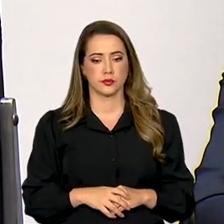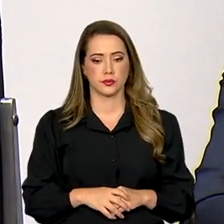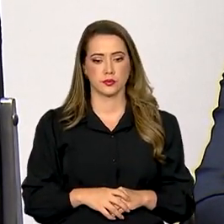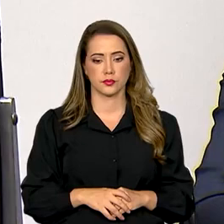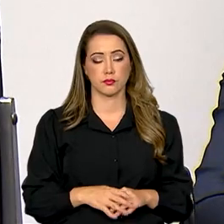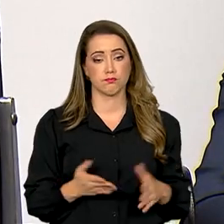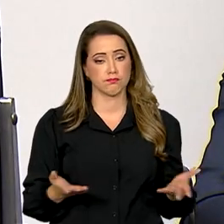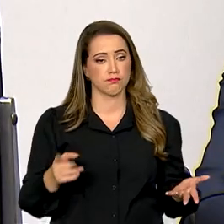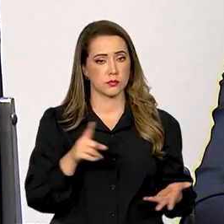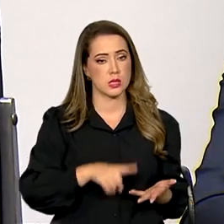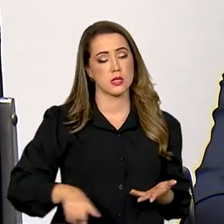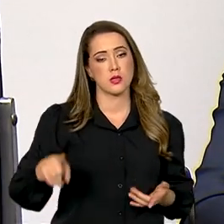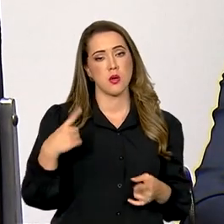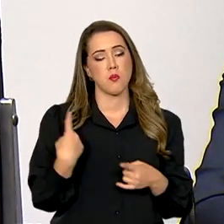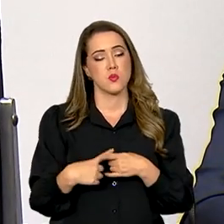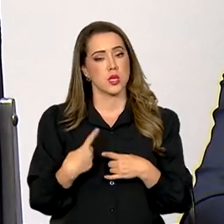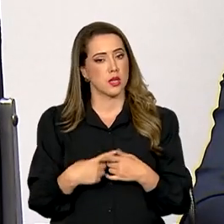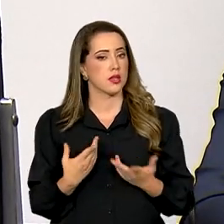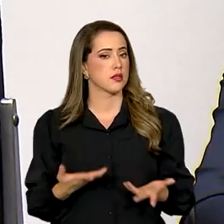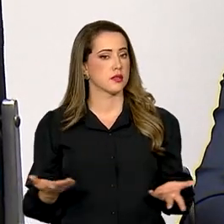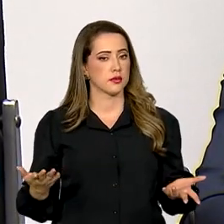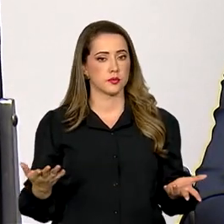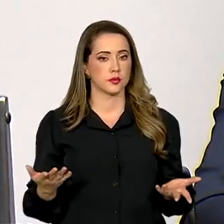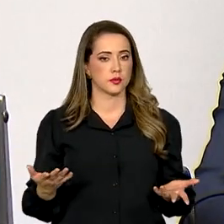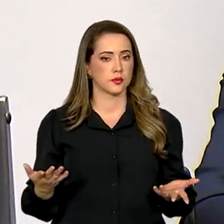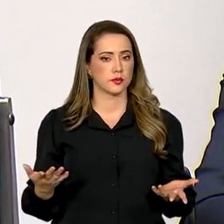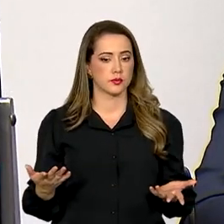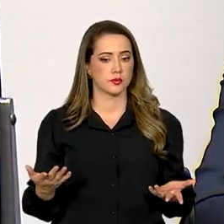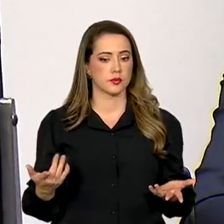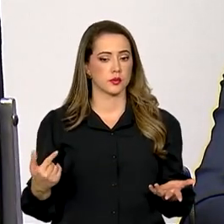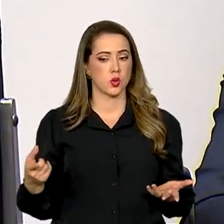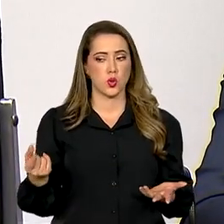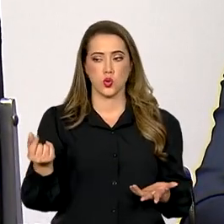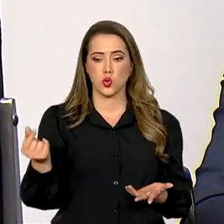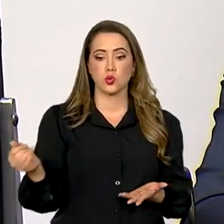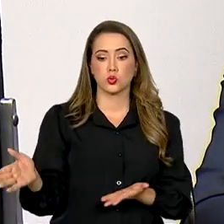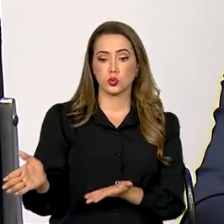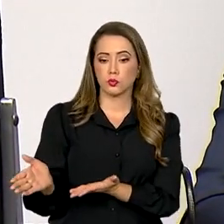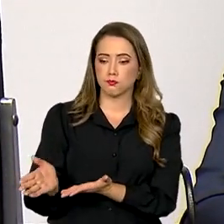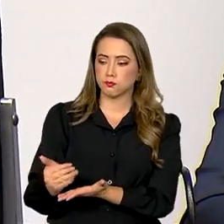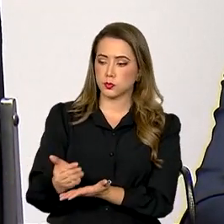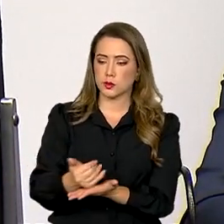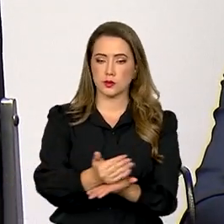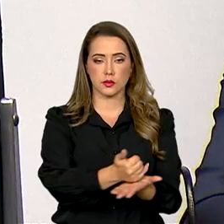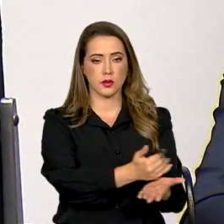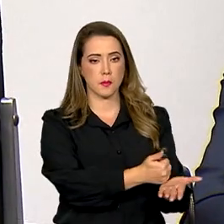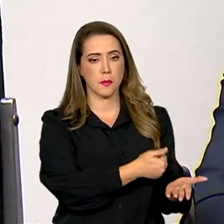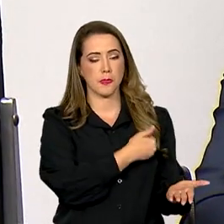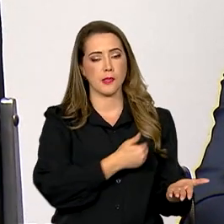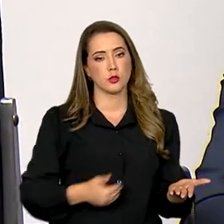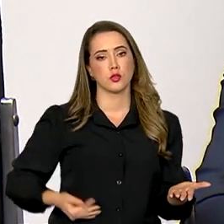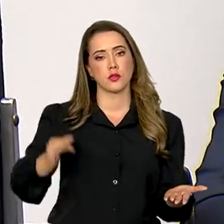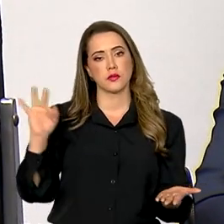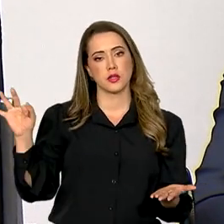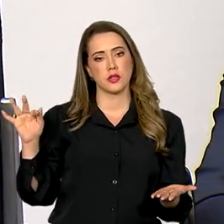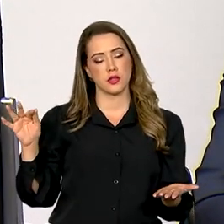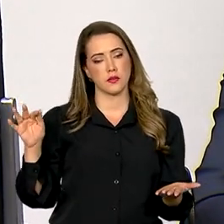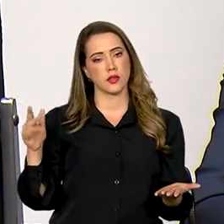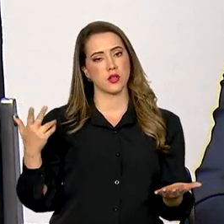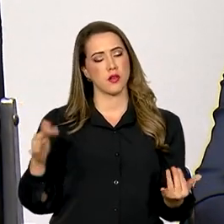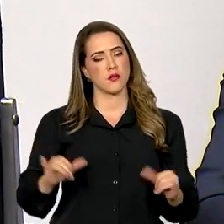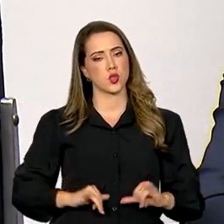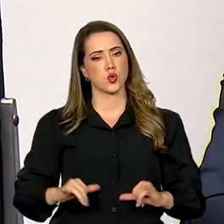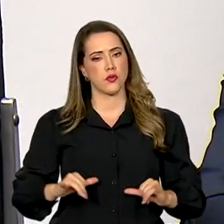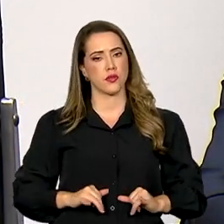Isso é uma das razões pelas quais a arrecadação do governo federal vem sofrendo um